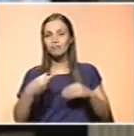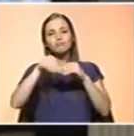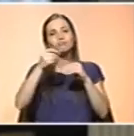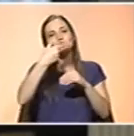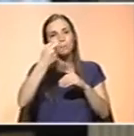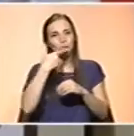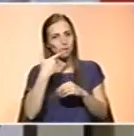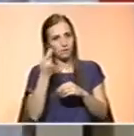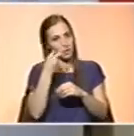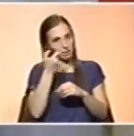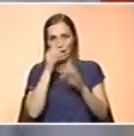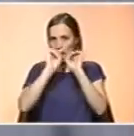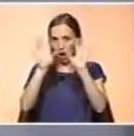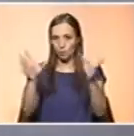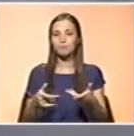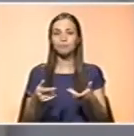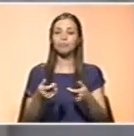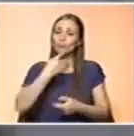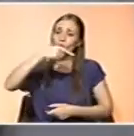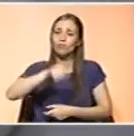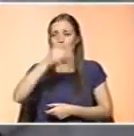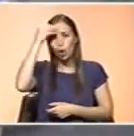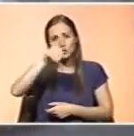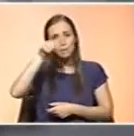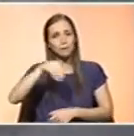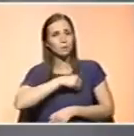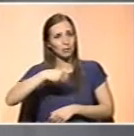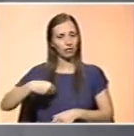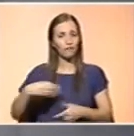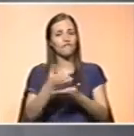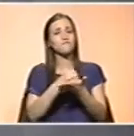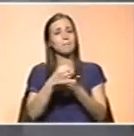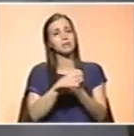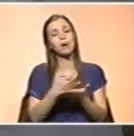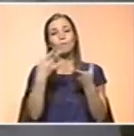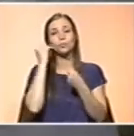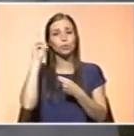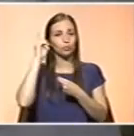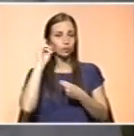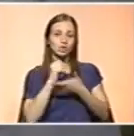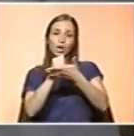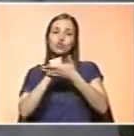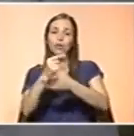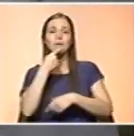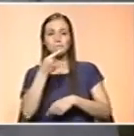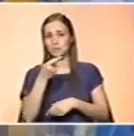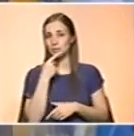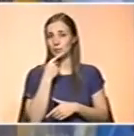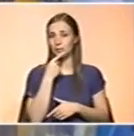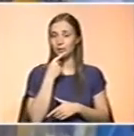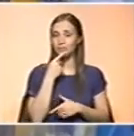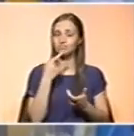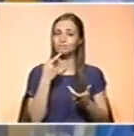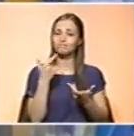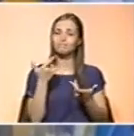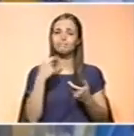vitaminas, sem dúvida nenhuma. Mais uma vez, o aconselhamento médico e farmacêutico é fundamental para ajudar a perceber eventuais sintomas